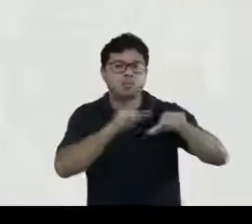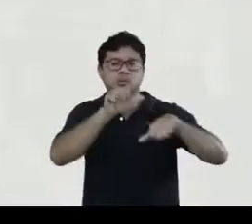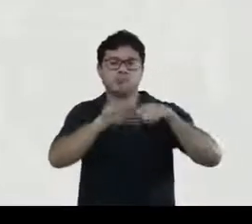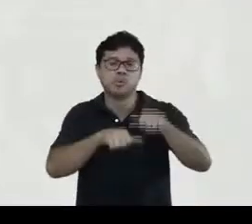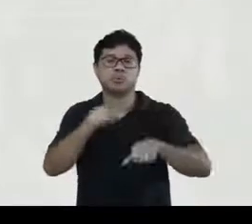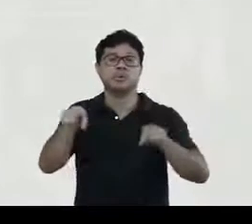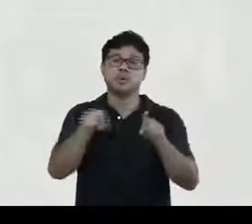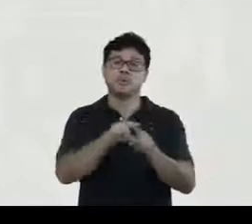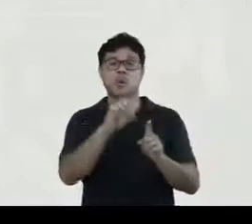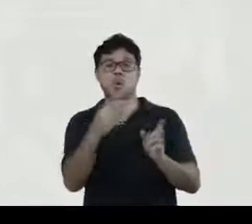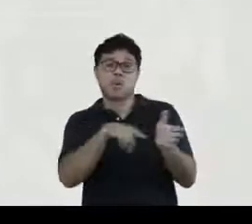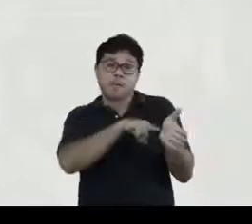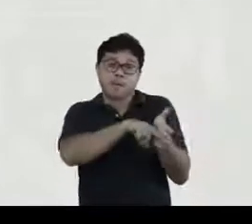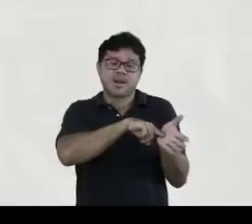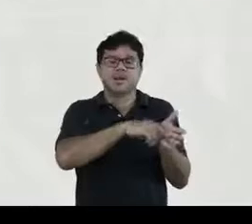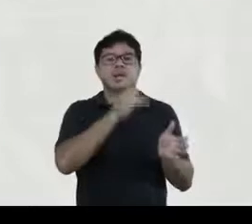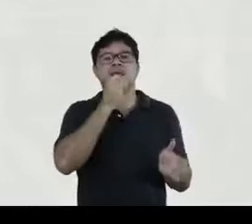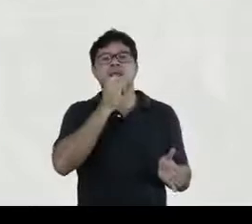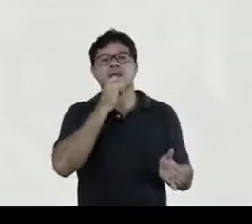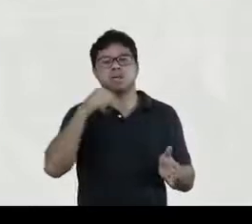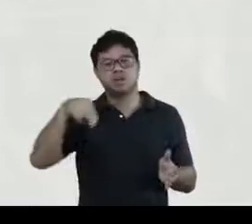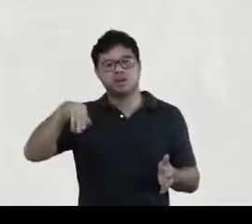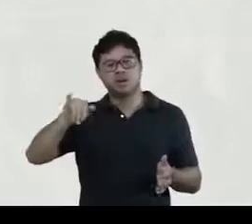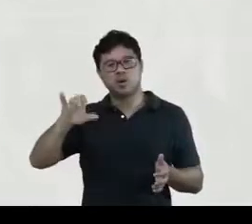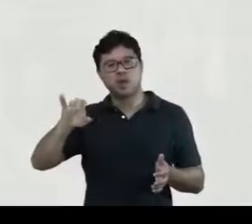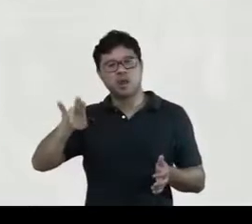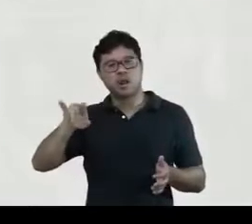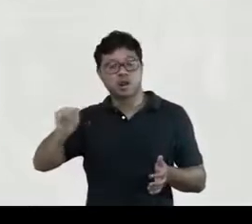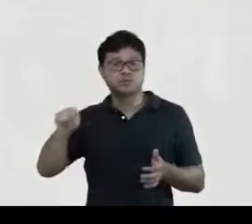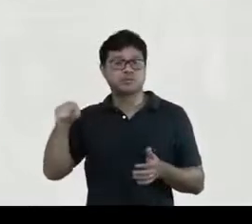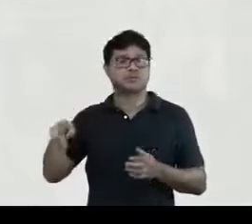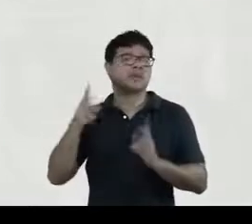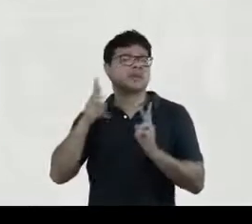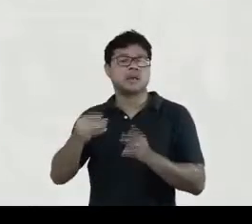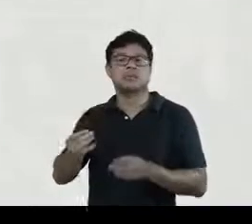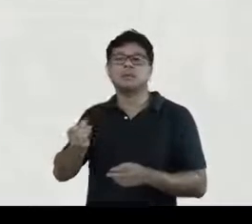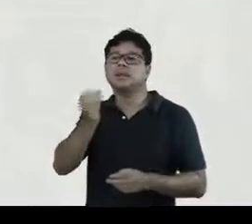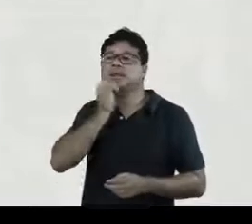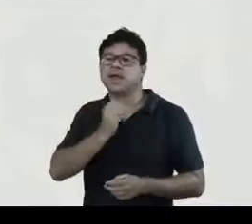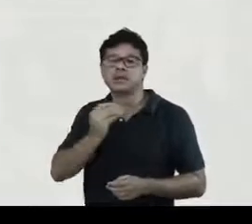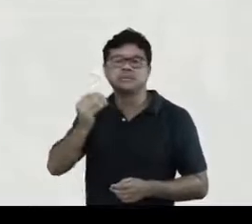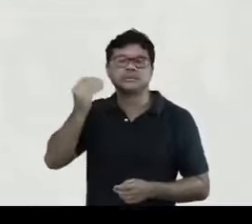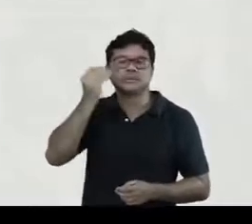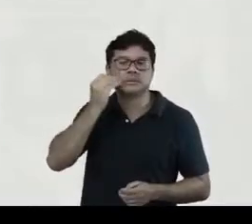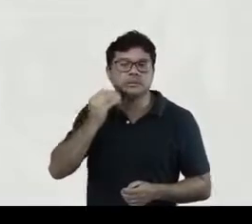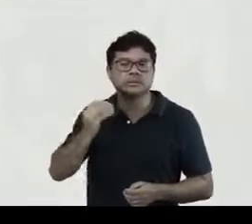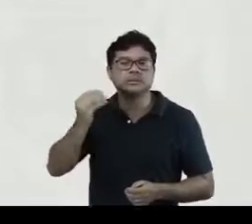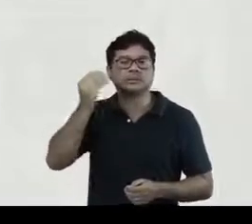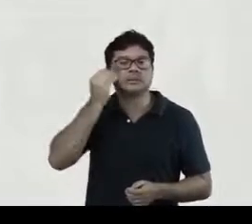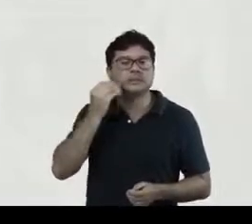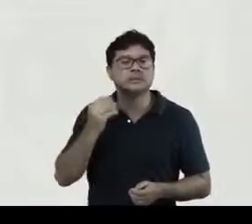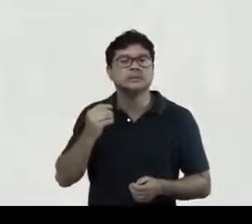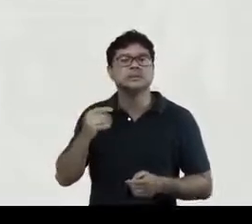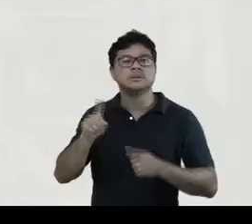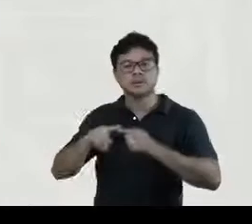a pesquisa por exemplo do professor Nicolaus que está sempre sendo testada que está sendo